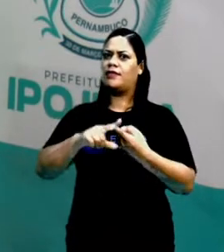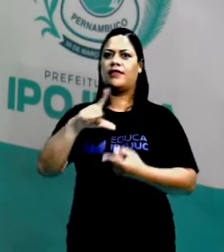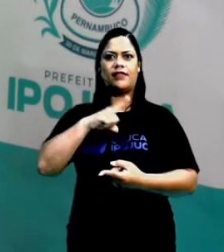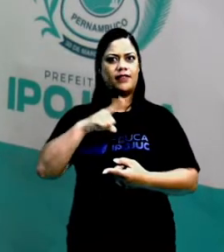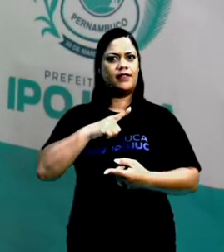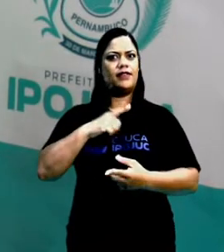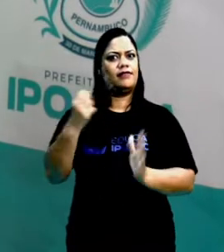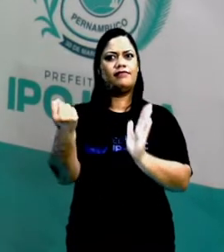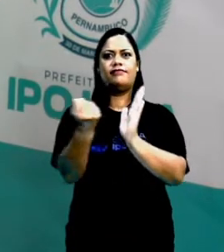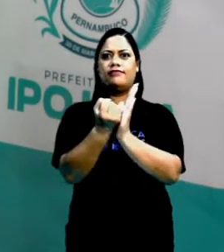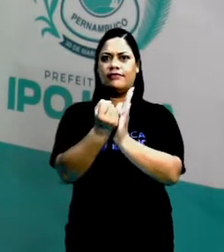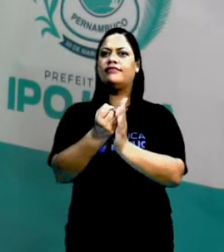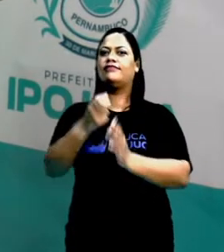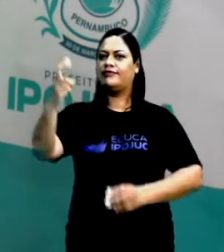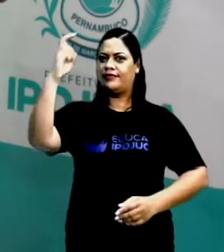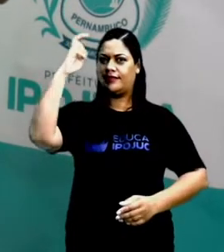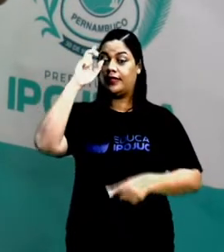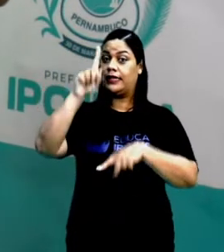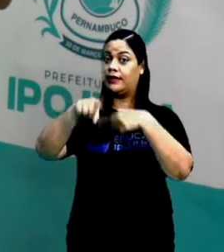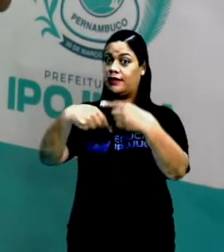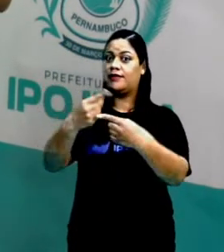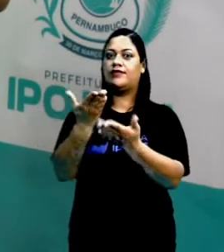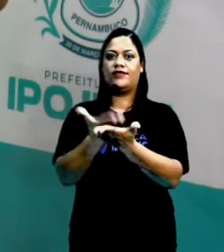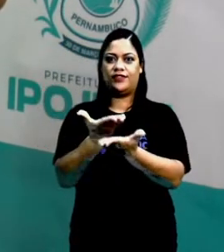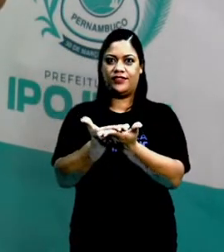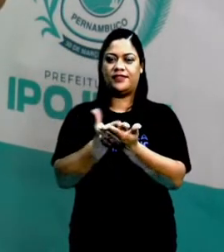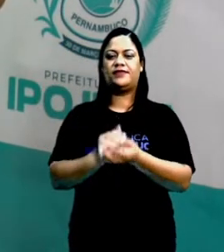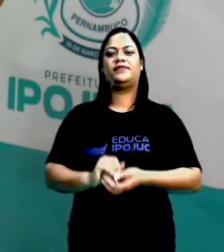culturais que depois a gente vai estudar na próxima aula.